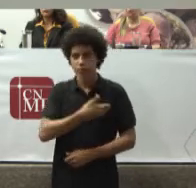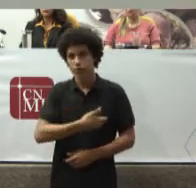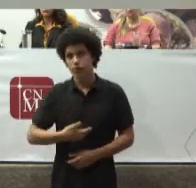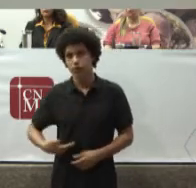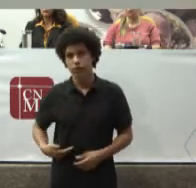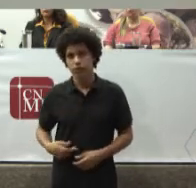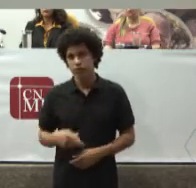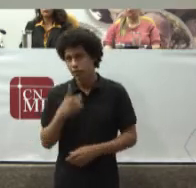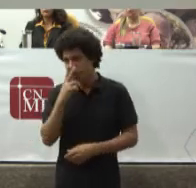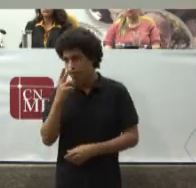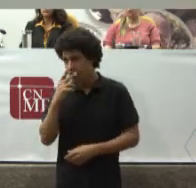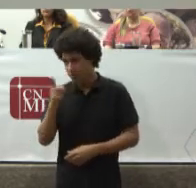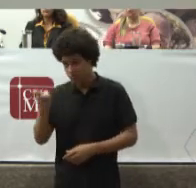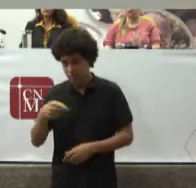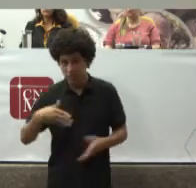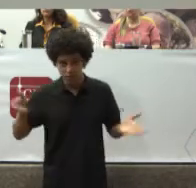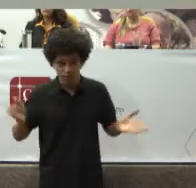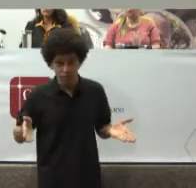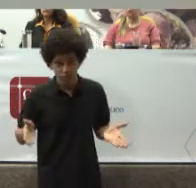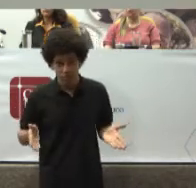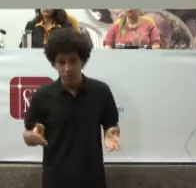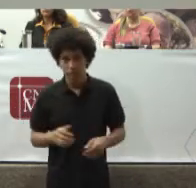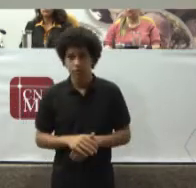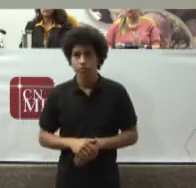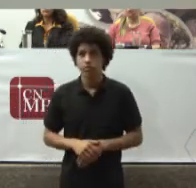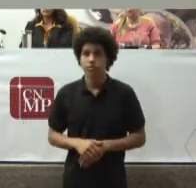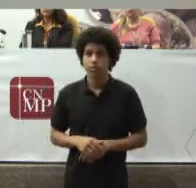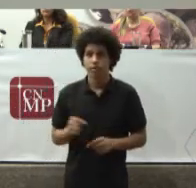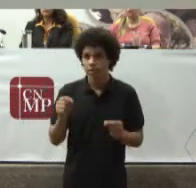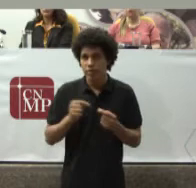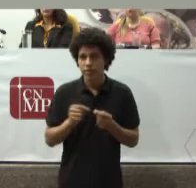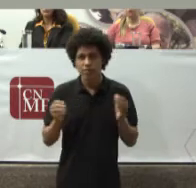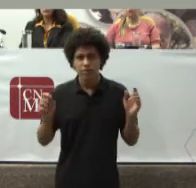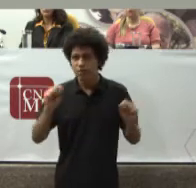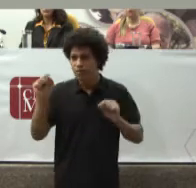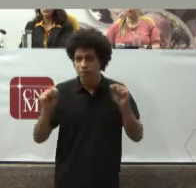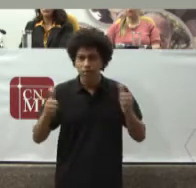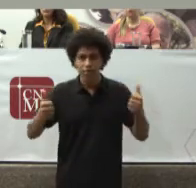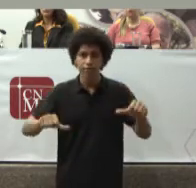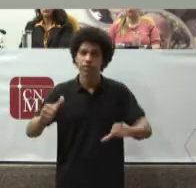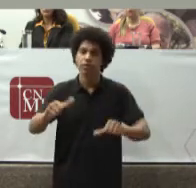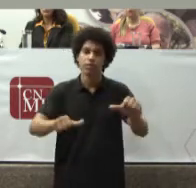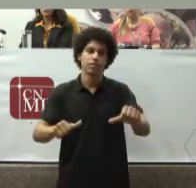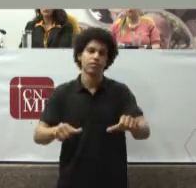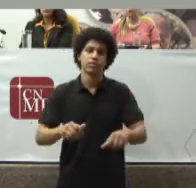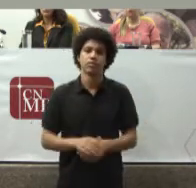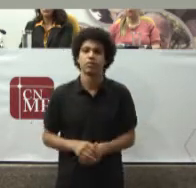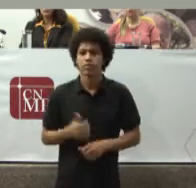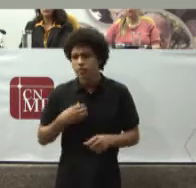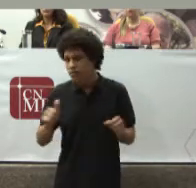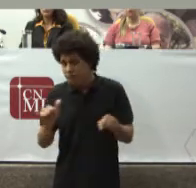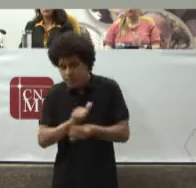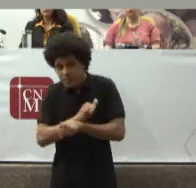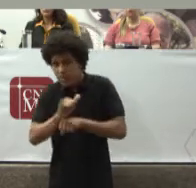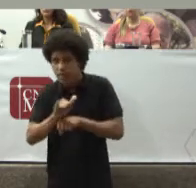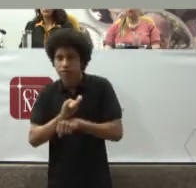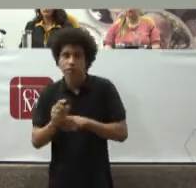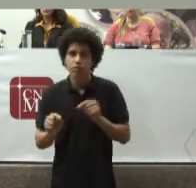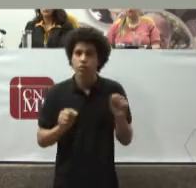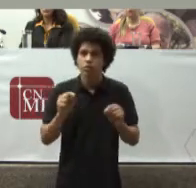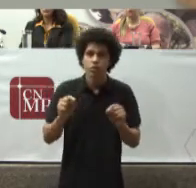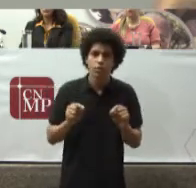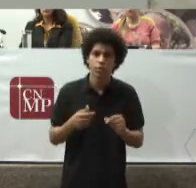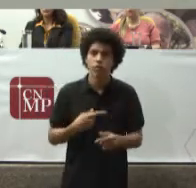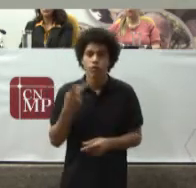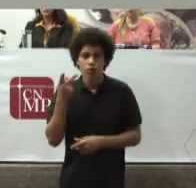o momento É de ouro Para que a gente Faça Essa avaliação A avaliação De estratégia Sabemos todos Que